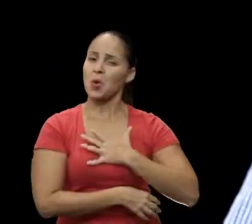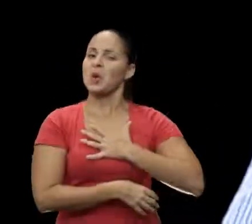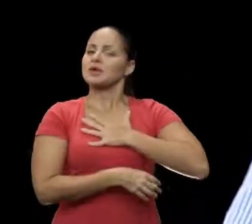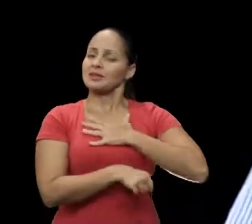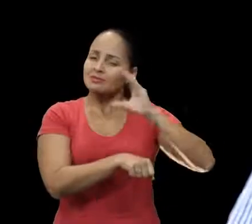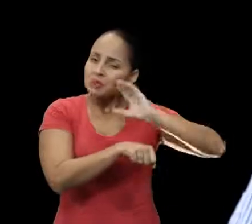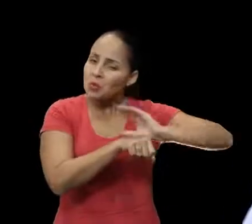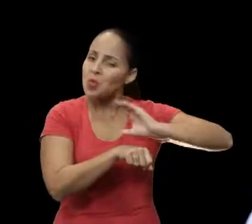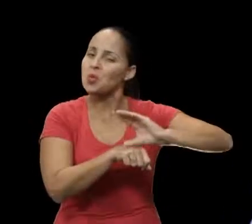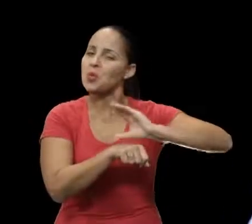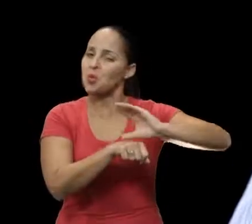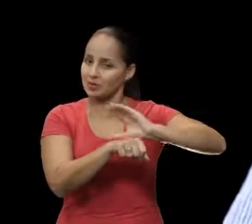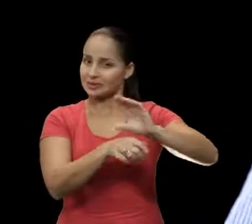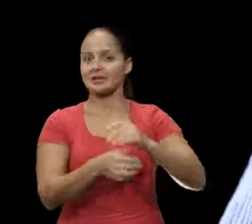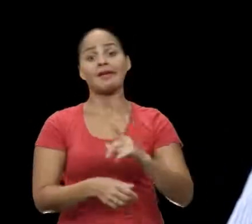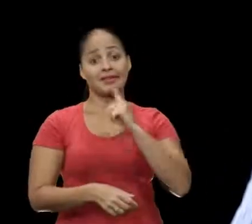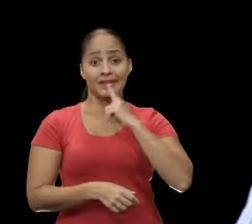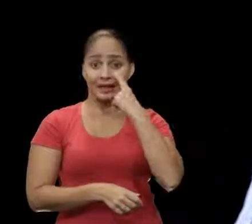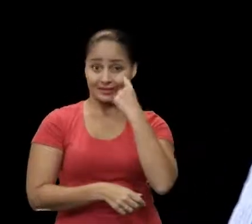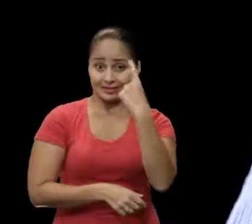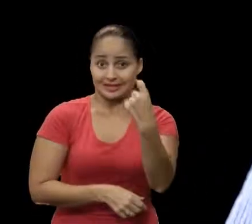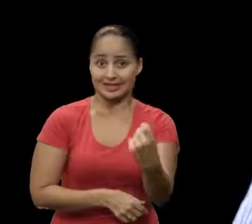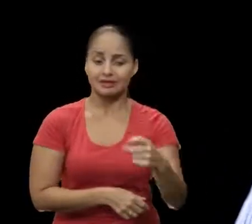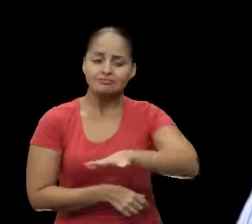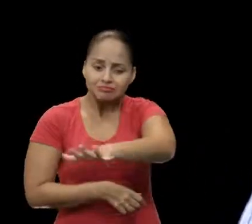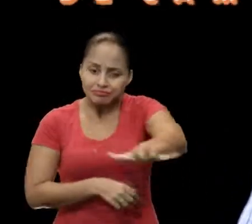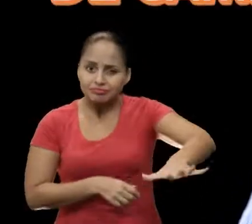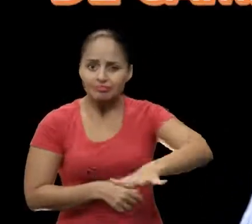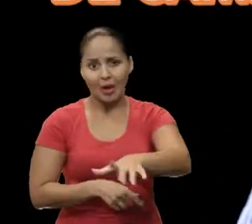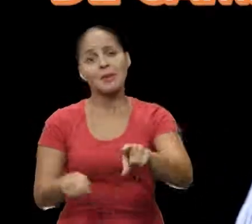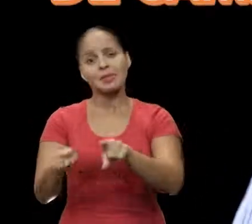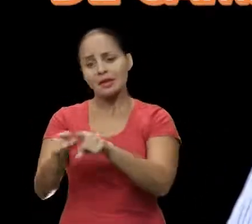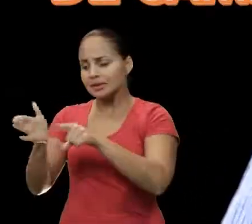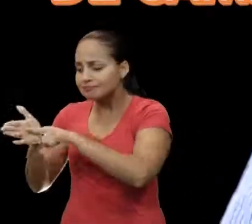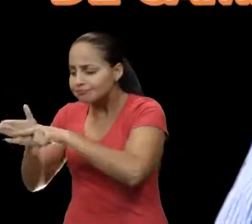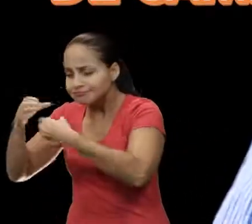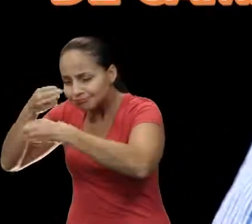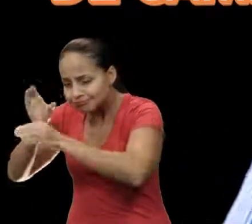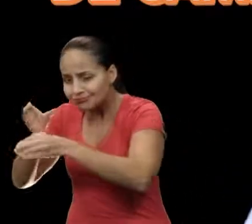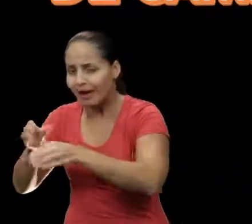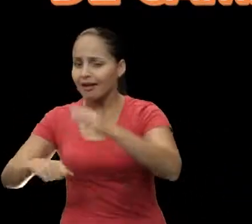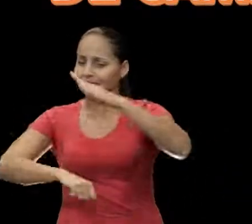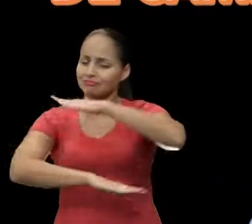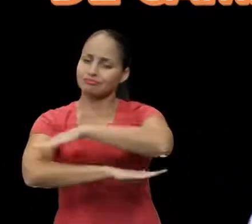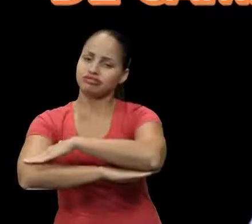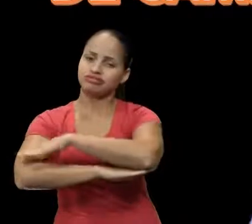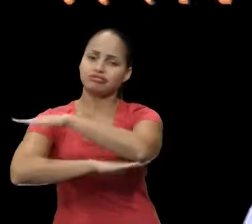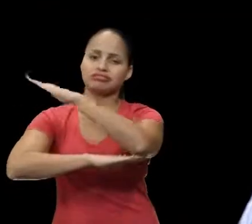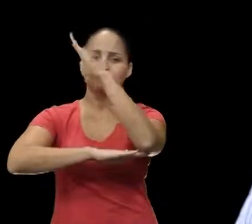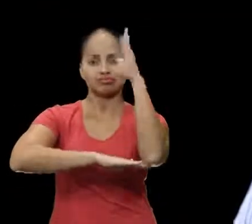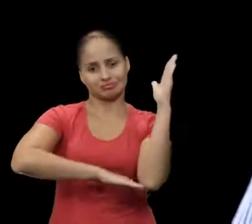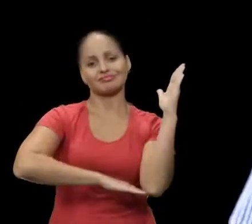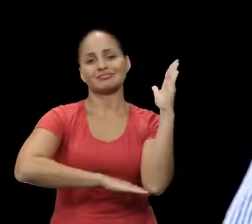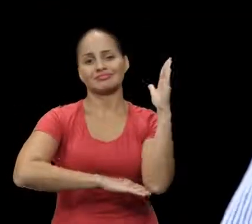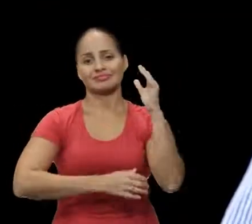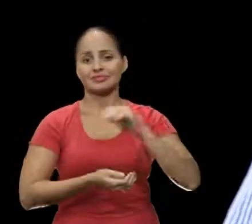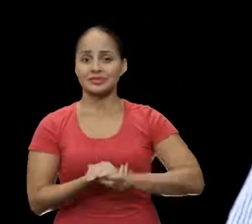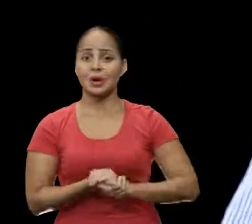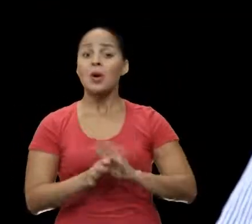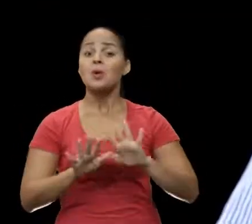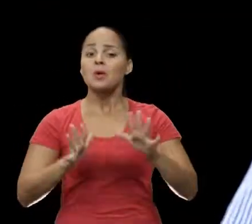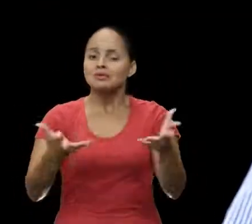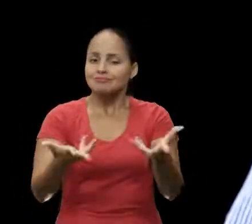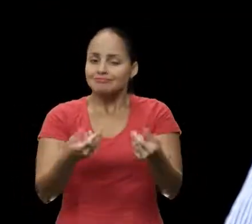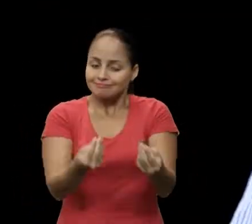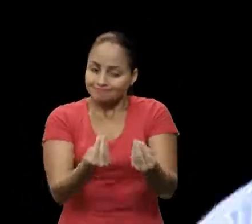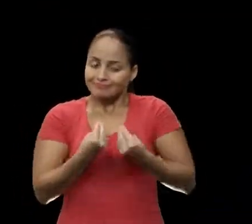pois essas ciências estarão presentes durante todo o curso, ter interesse em atividades em campo e laboratório e disponibilidade de tempo, já que